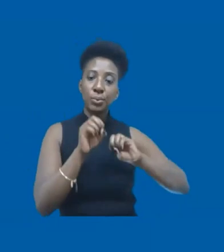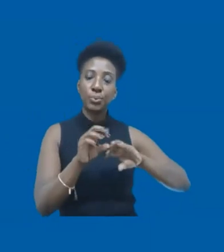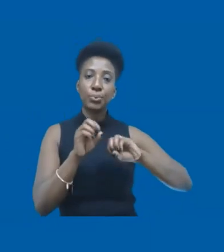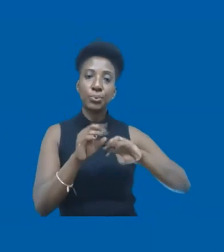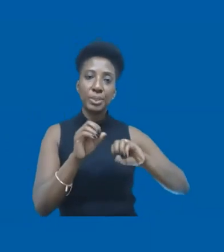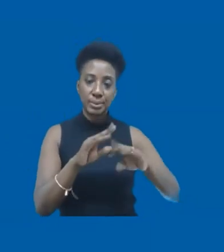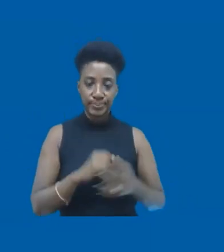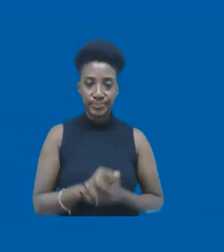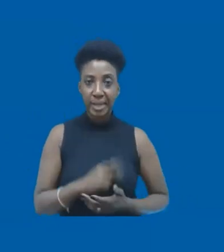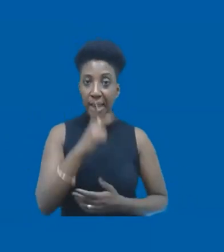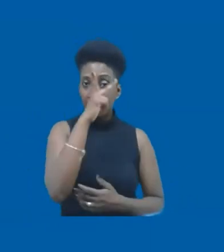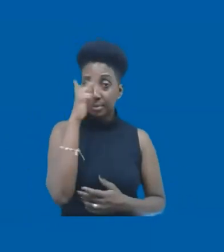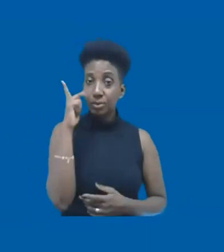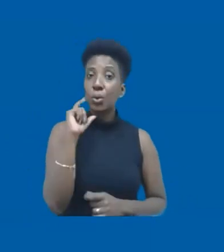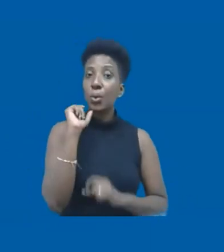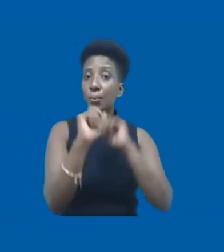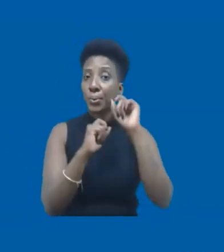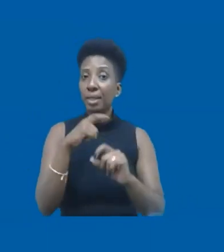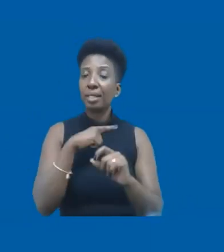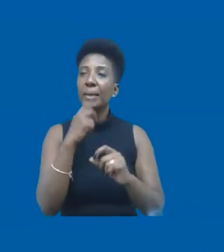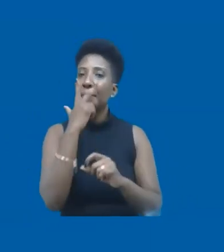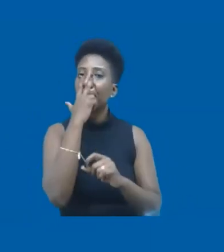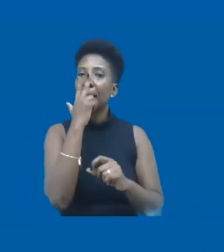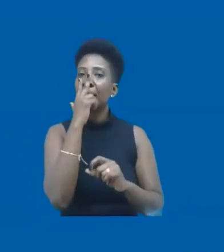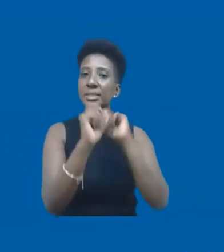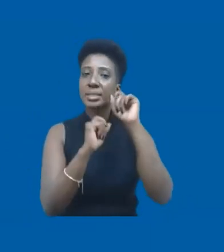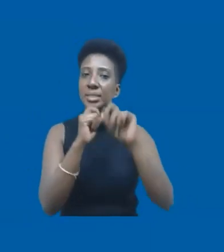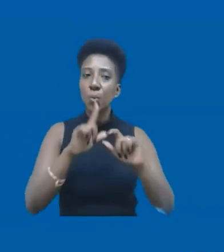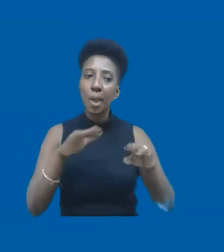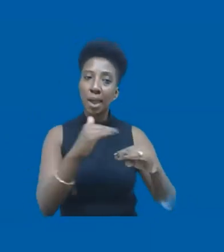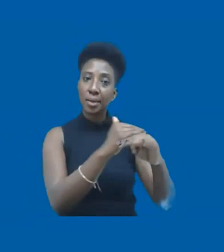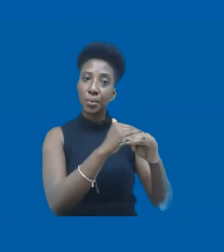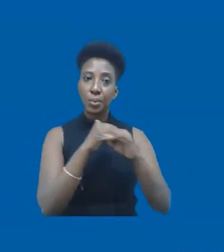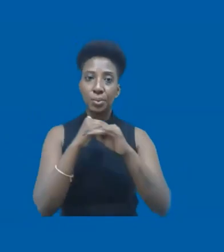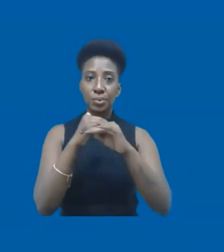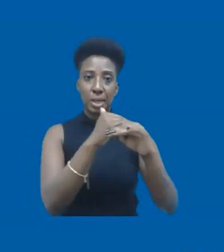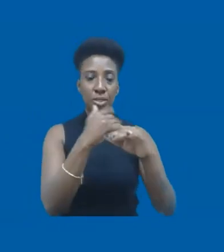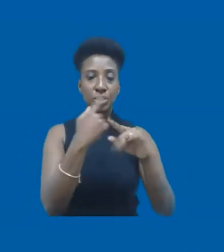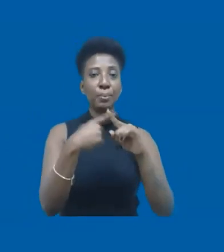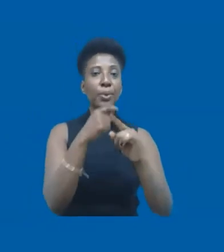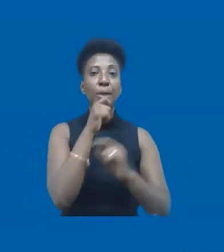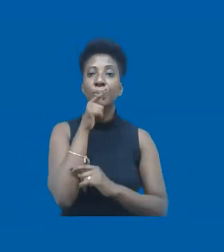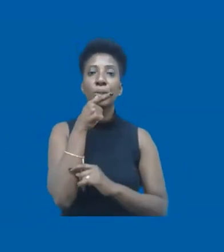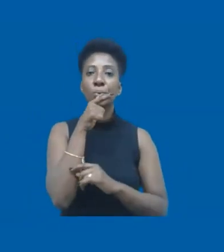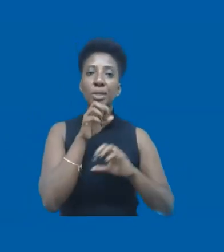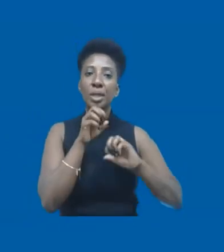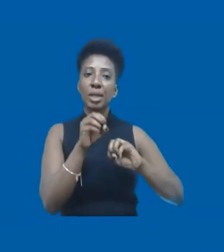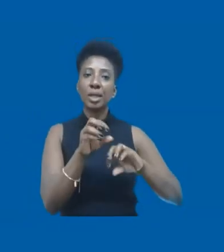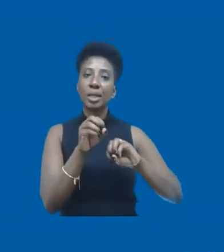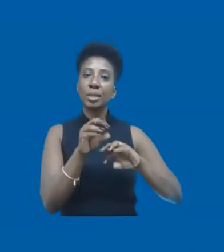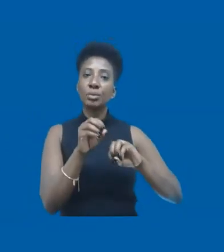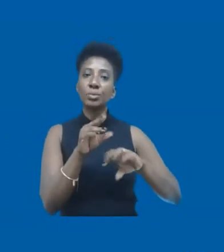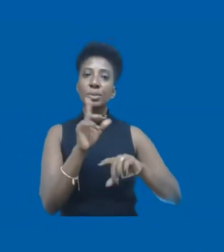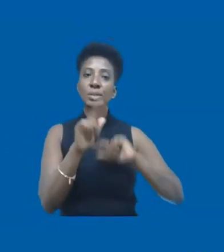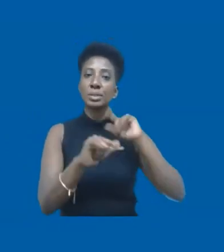saiam num pé de igualdade, porque até então não se tinha, a educação não era